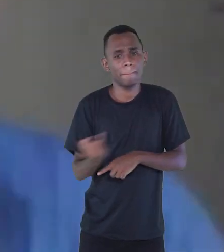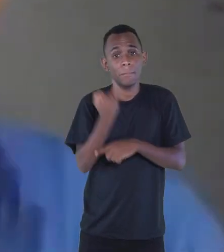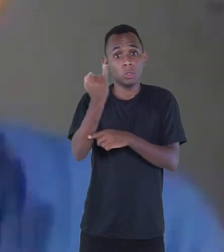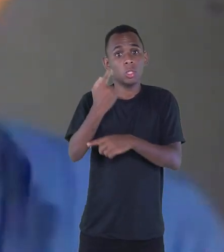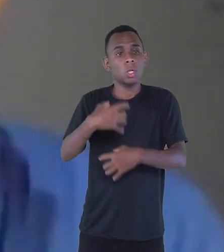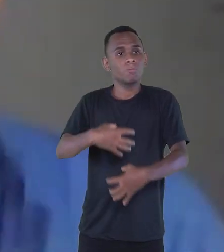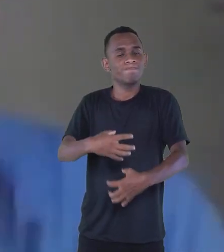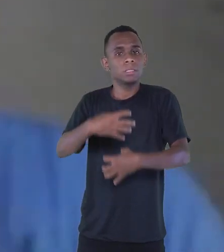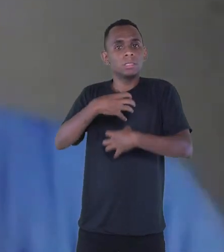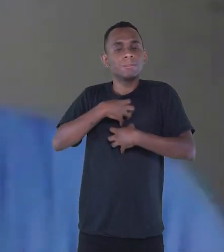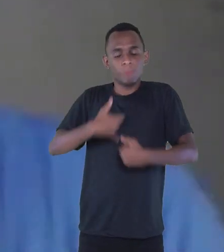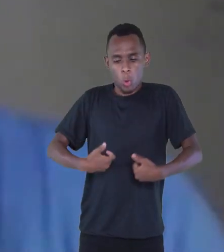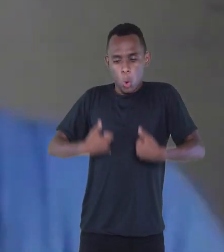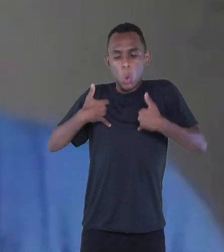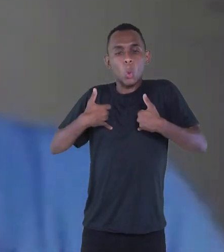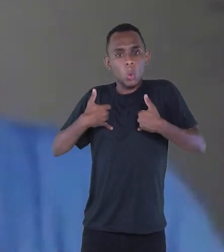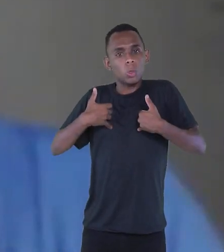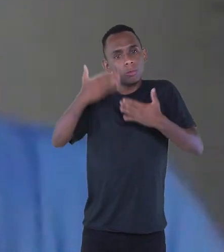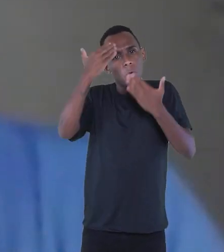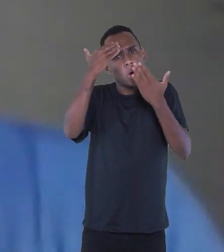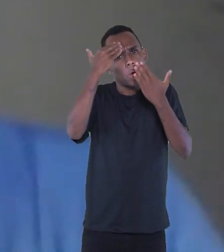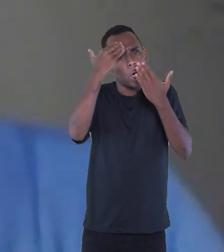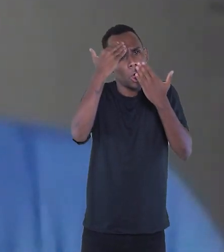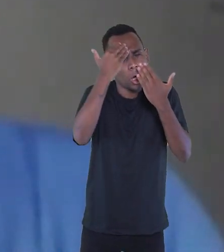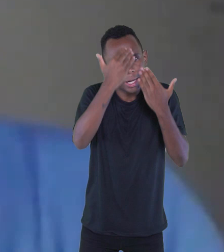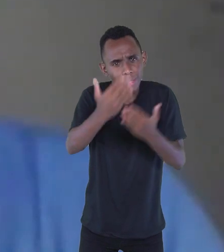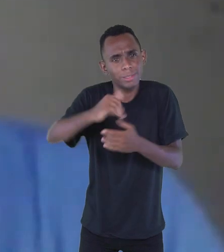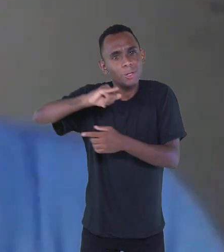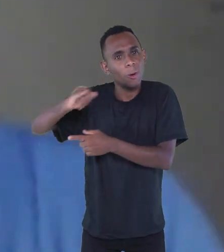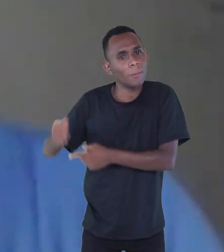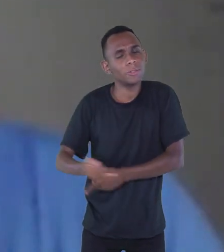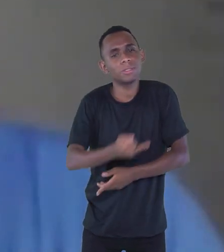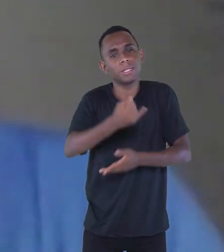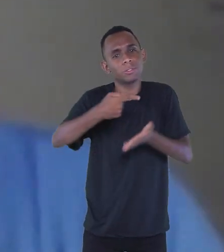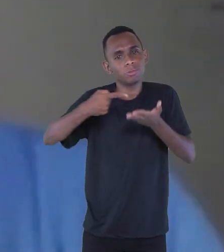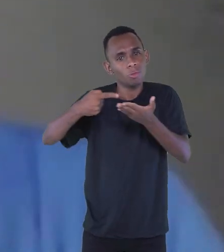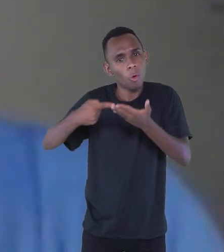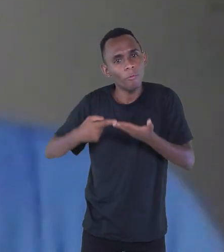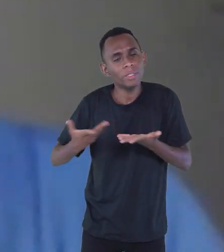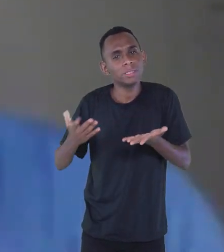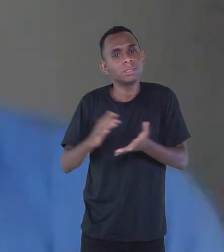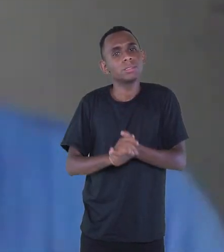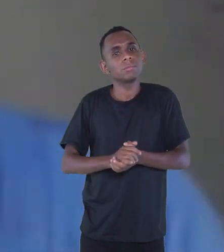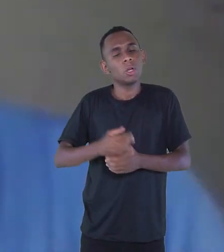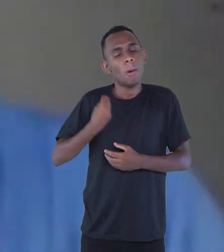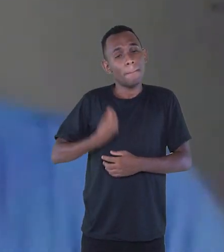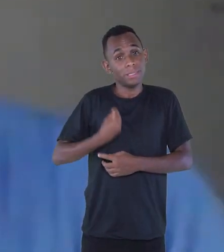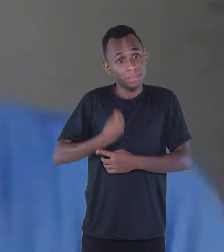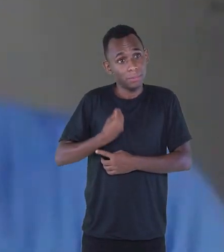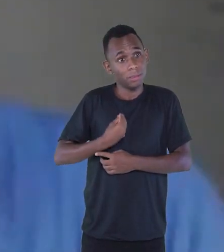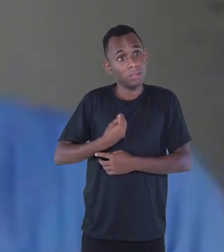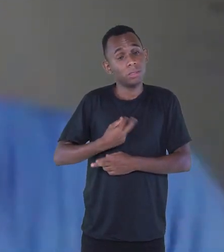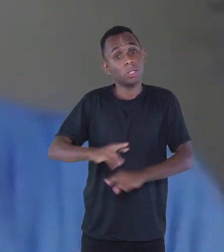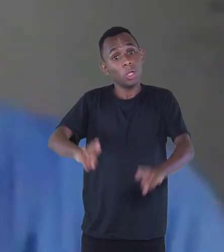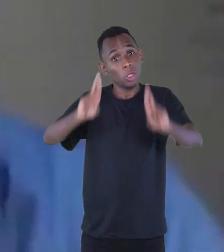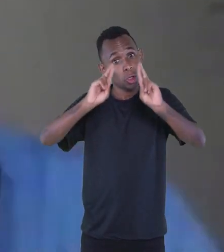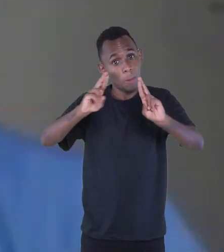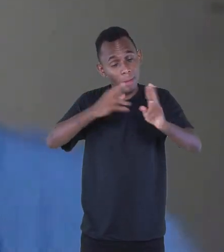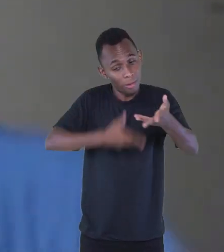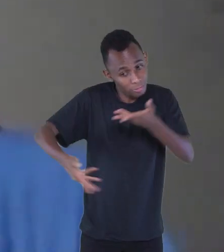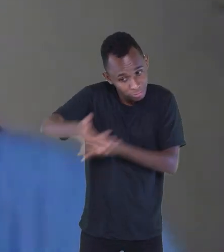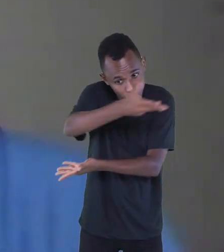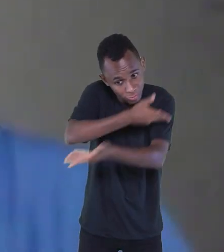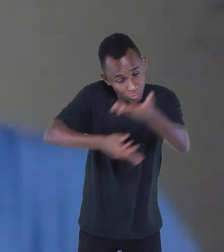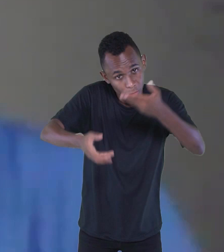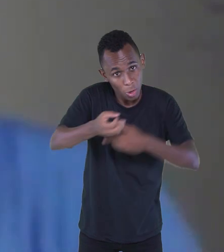sinto extremamente honrado e agradeço enormemente pelo convite de ter participado. Espero que tenha promovido um bom papo,